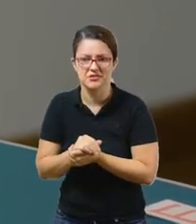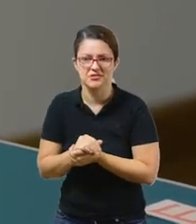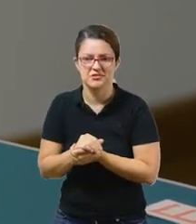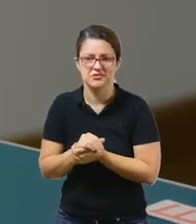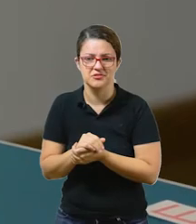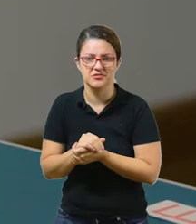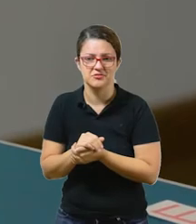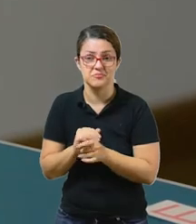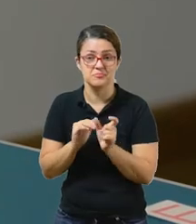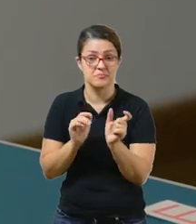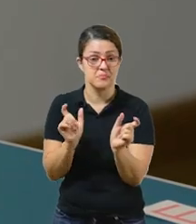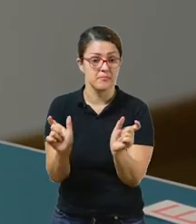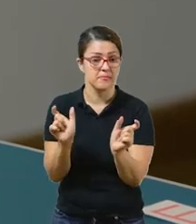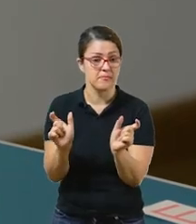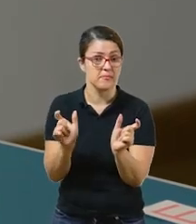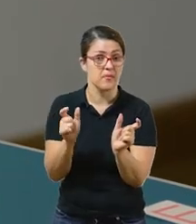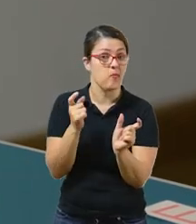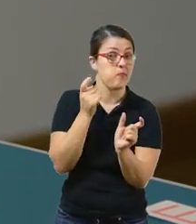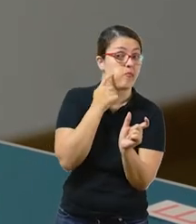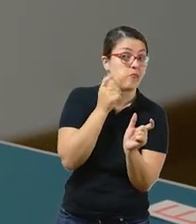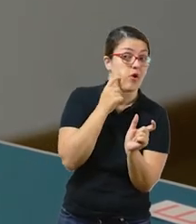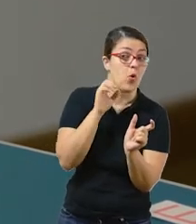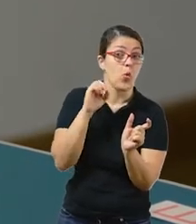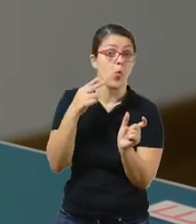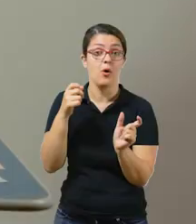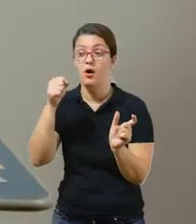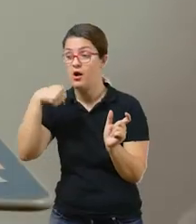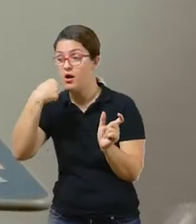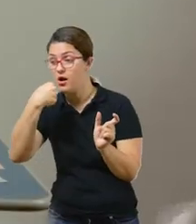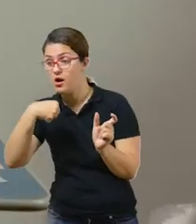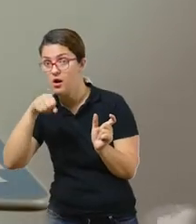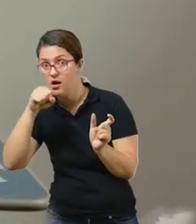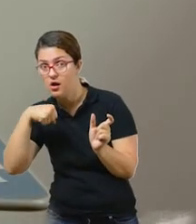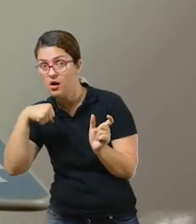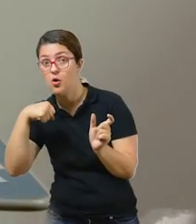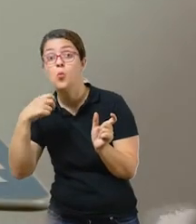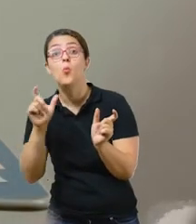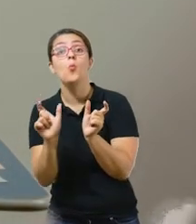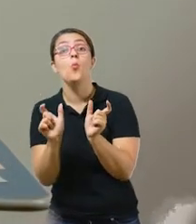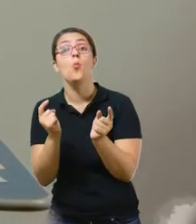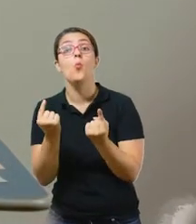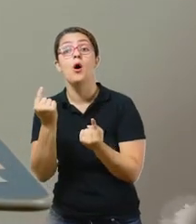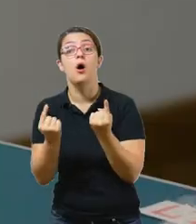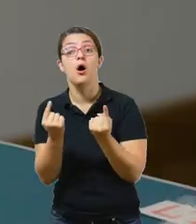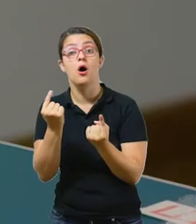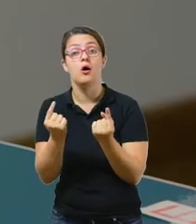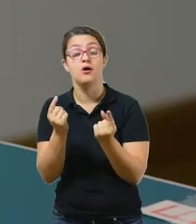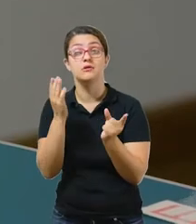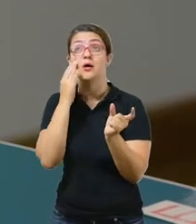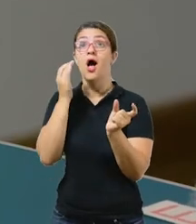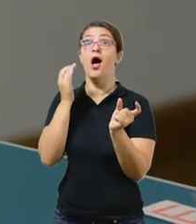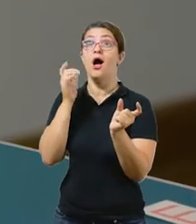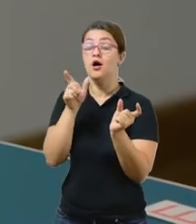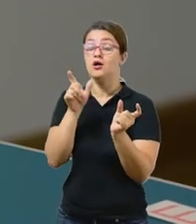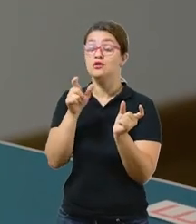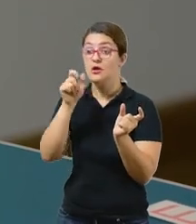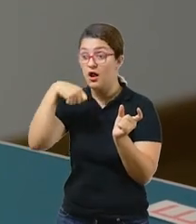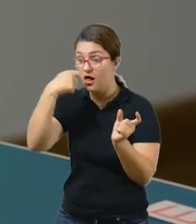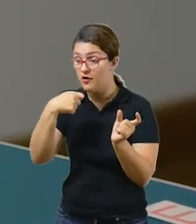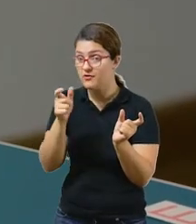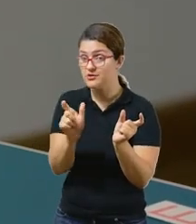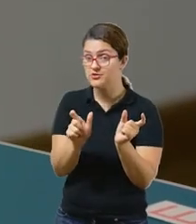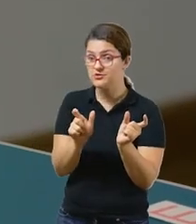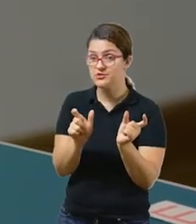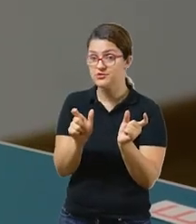bala ou o sorvete? Aí a criança vai pensar e obviamente ela vai acertar que é o sorvete. Você